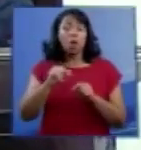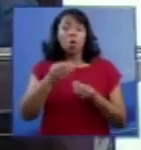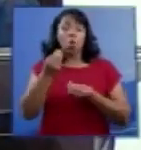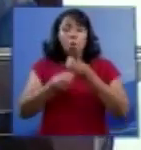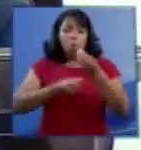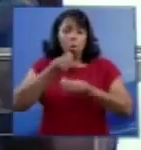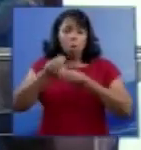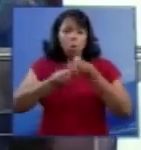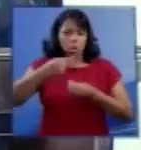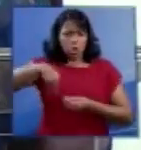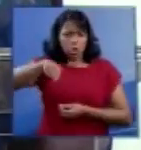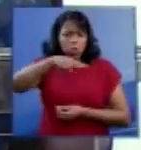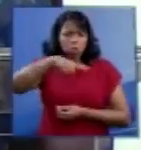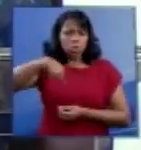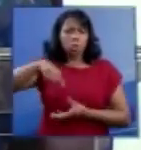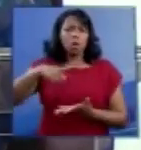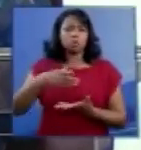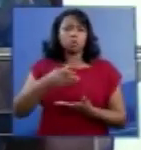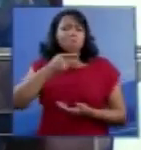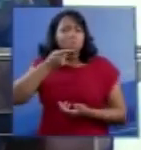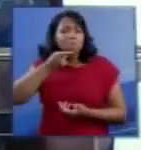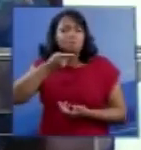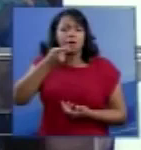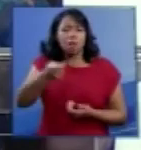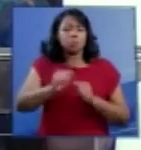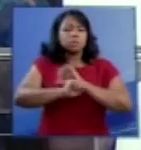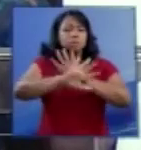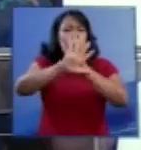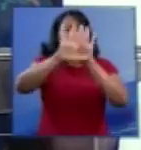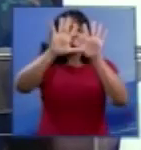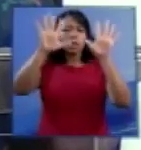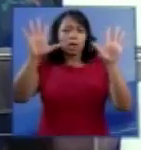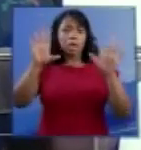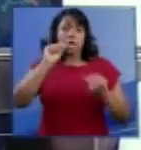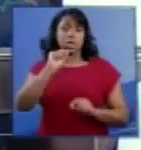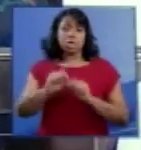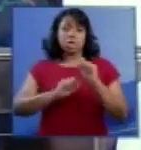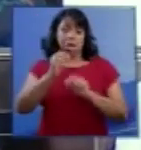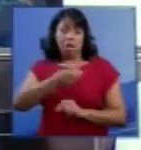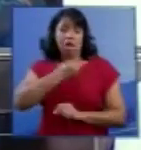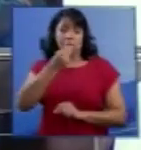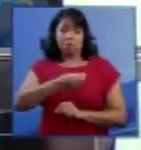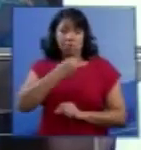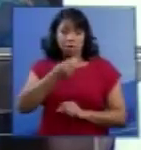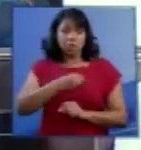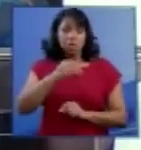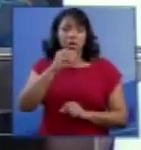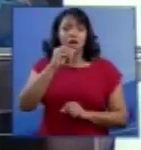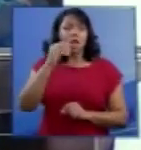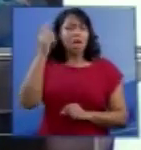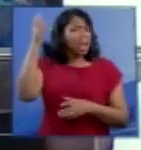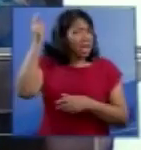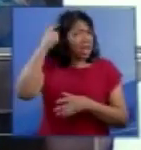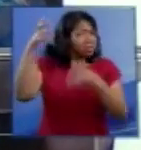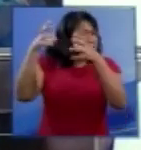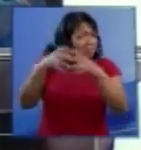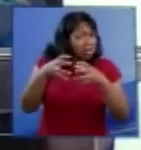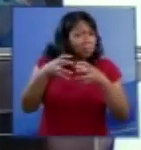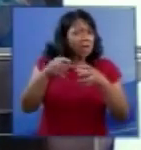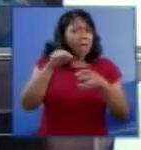que nós dizemos claramente que a vida no anencefalo sobrepuja